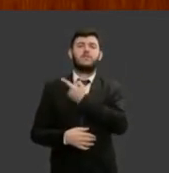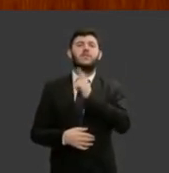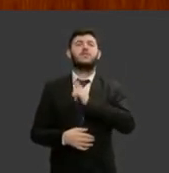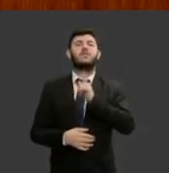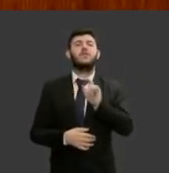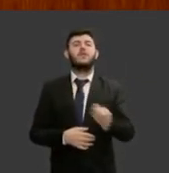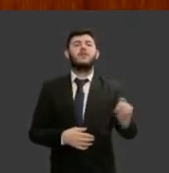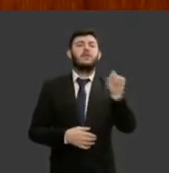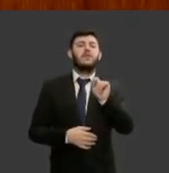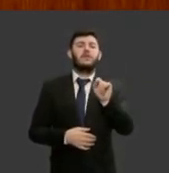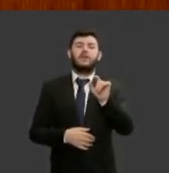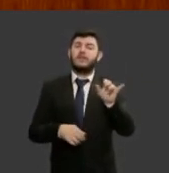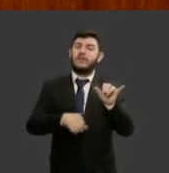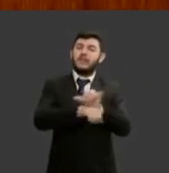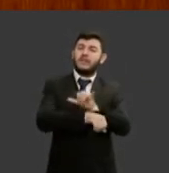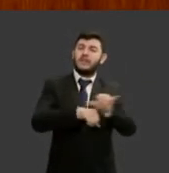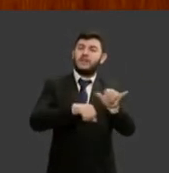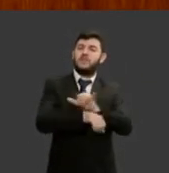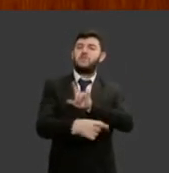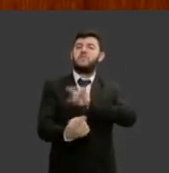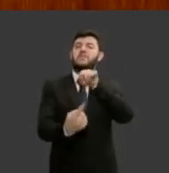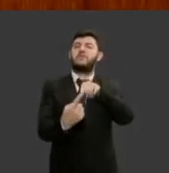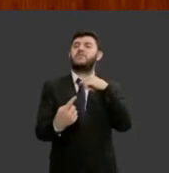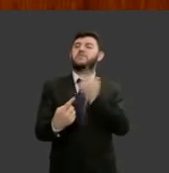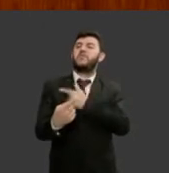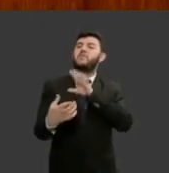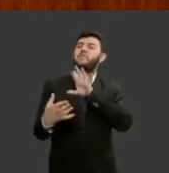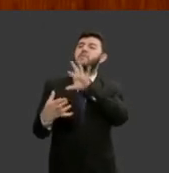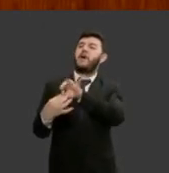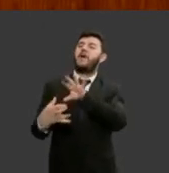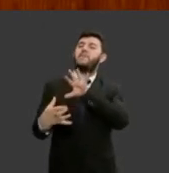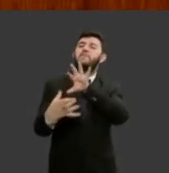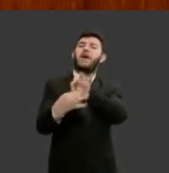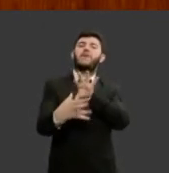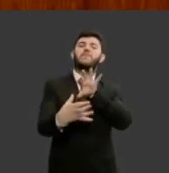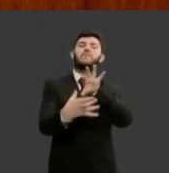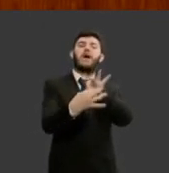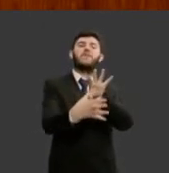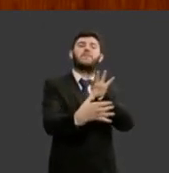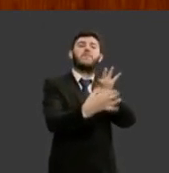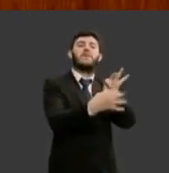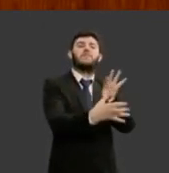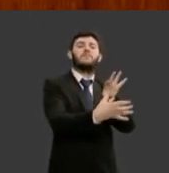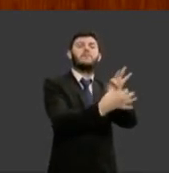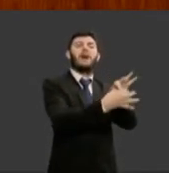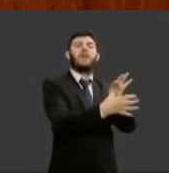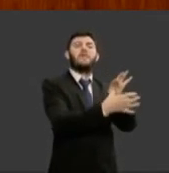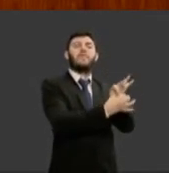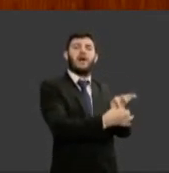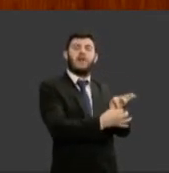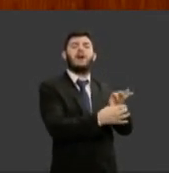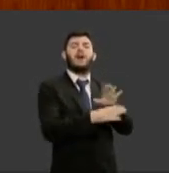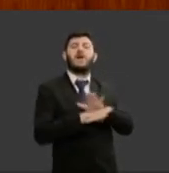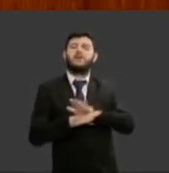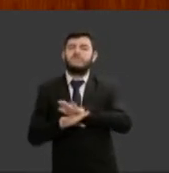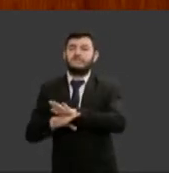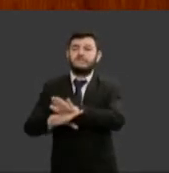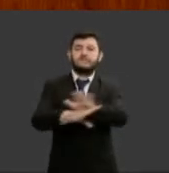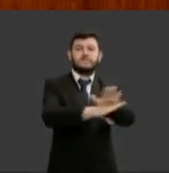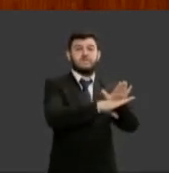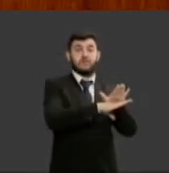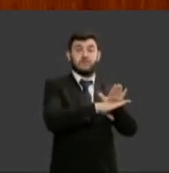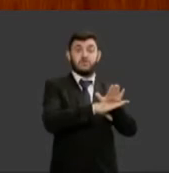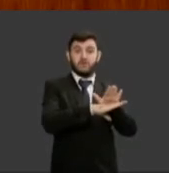moda construirmos juntos sociedade civil e autoridades do Estado